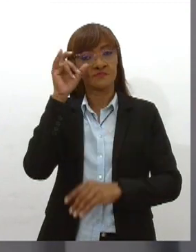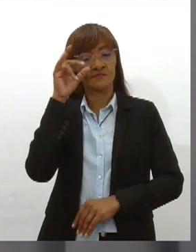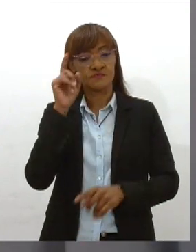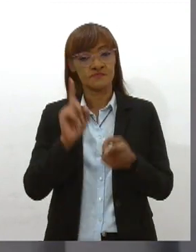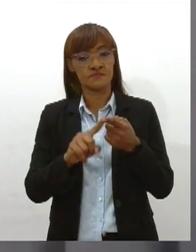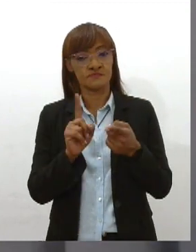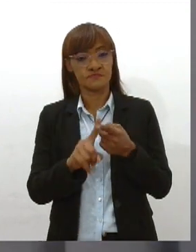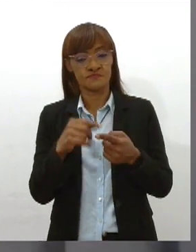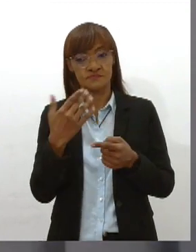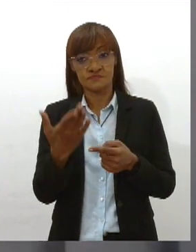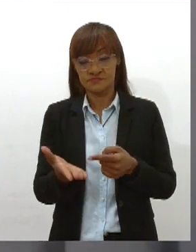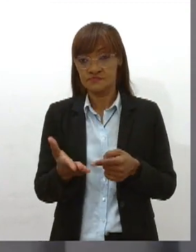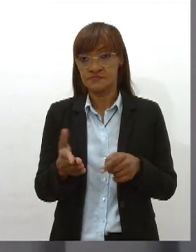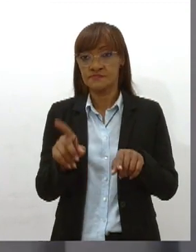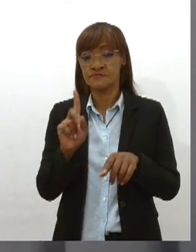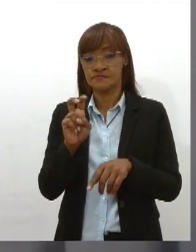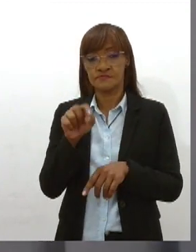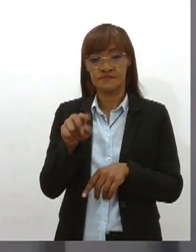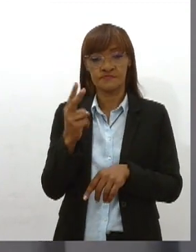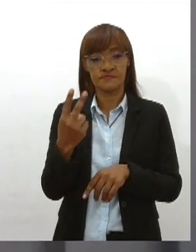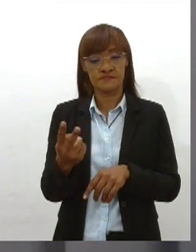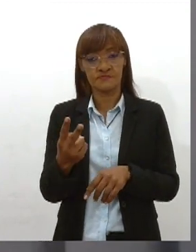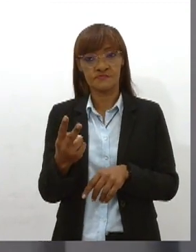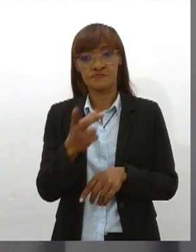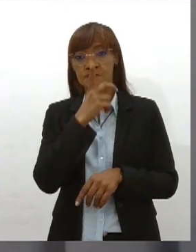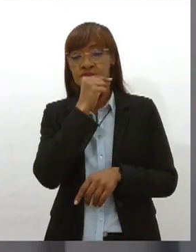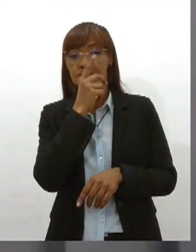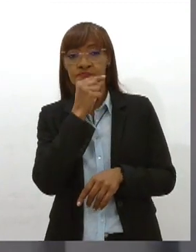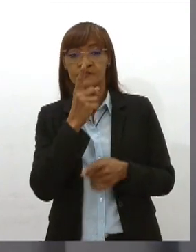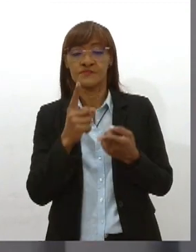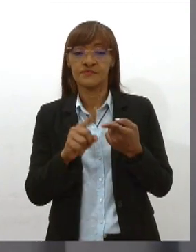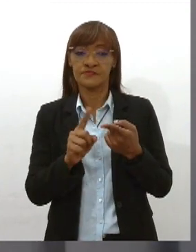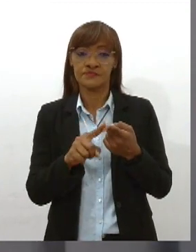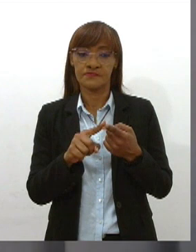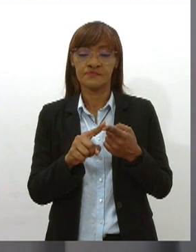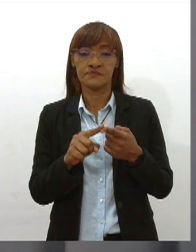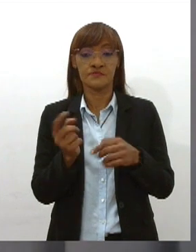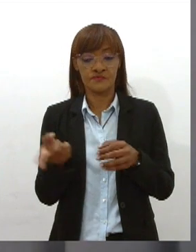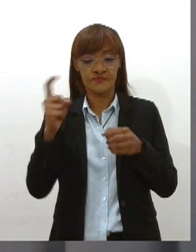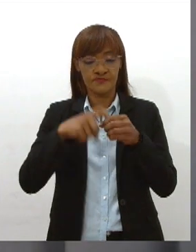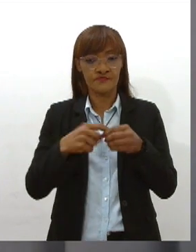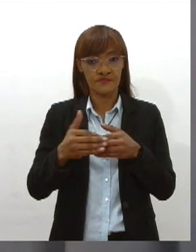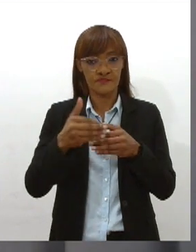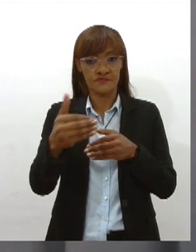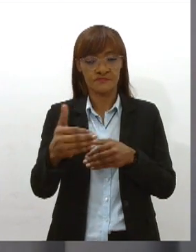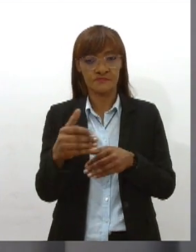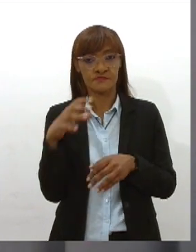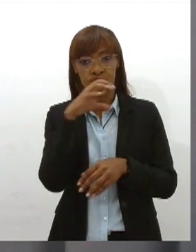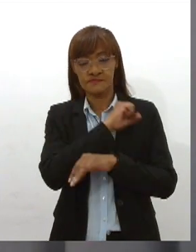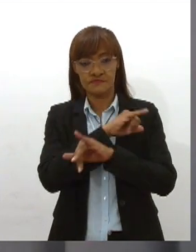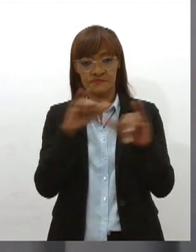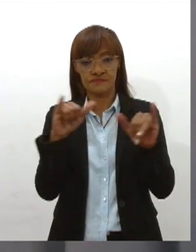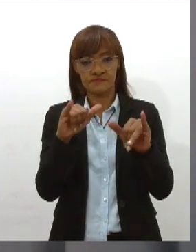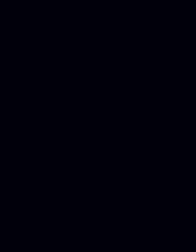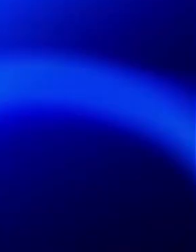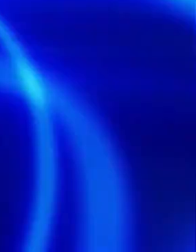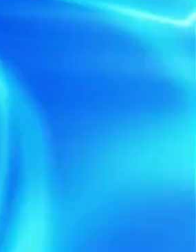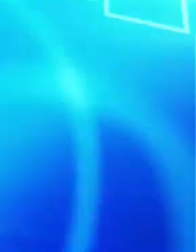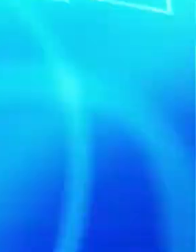arroba TVAlese 5.2, no Twitter arroba TVAlese e a qualquer momento voltaremos com mais informações. Até lá!